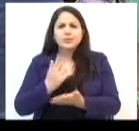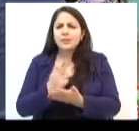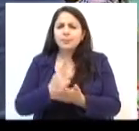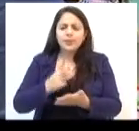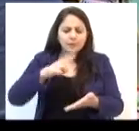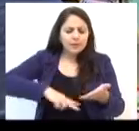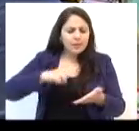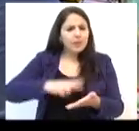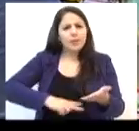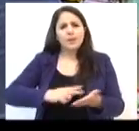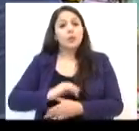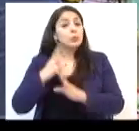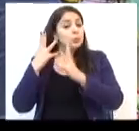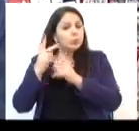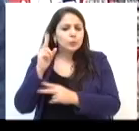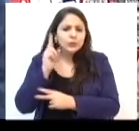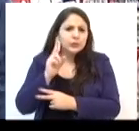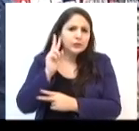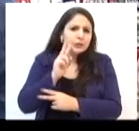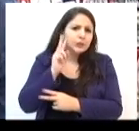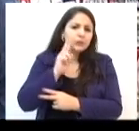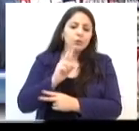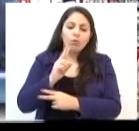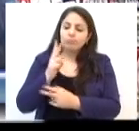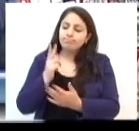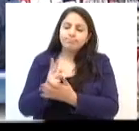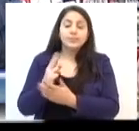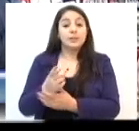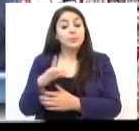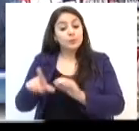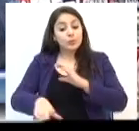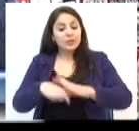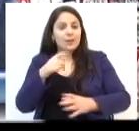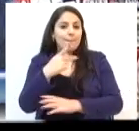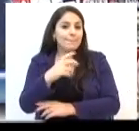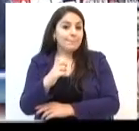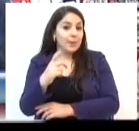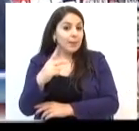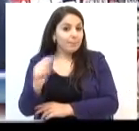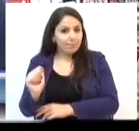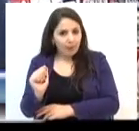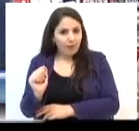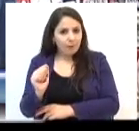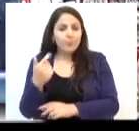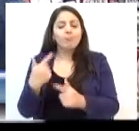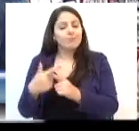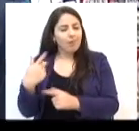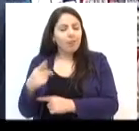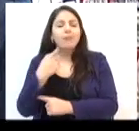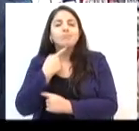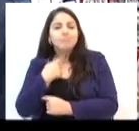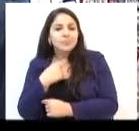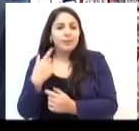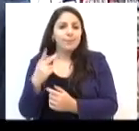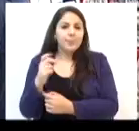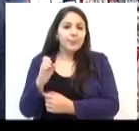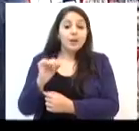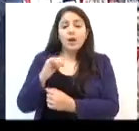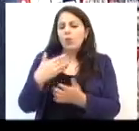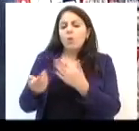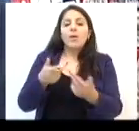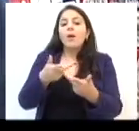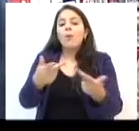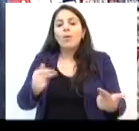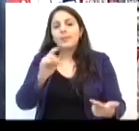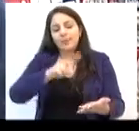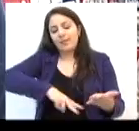tudo é história, tudo bem legal. Estamos escolhendo uma pepa, porque ela gosta da pepa e qualquer coisa, na verdade, a gente lê, acho que é importante